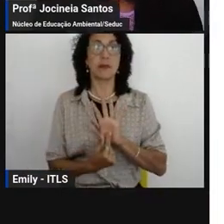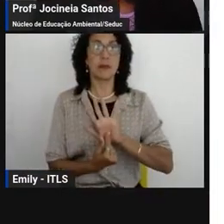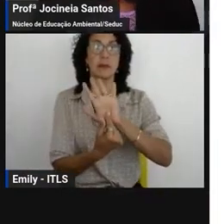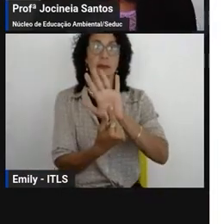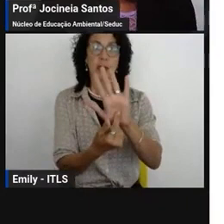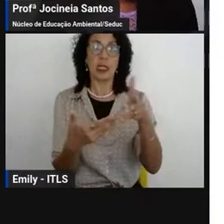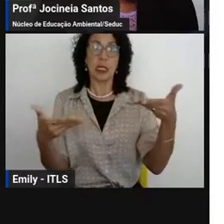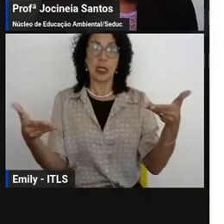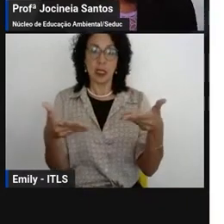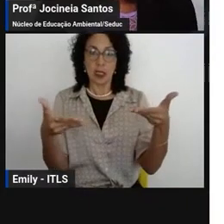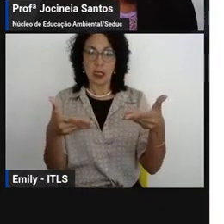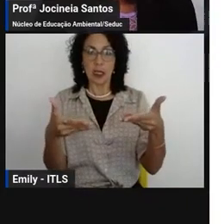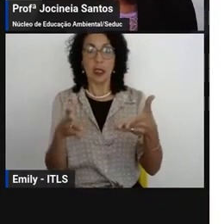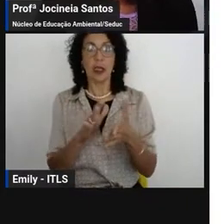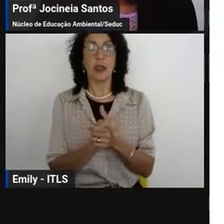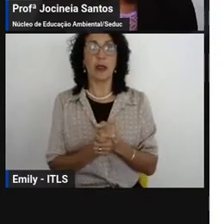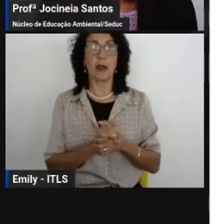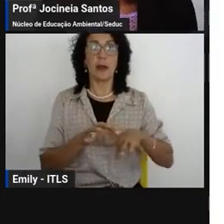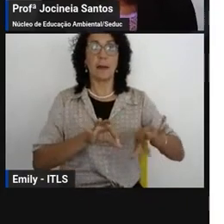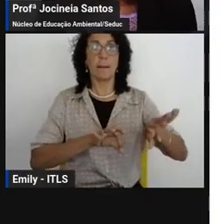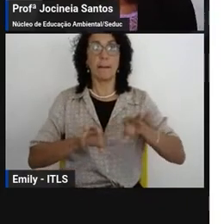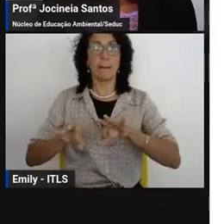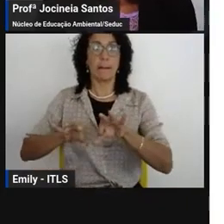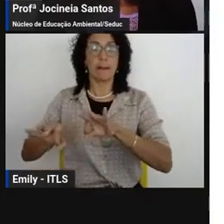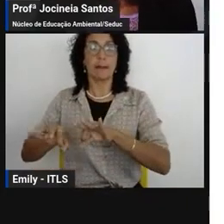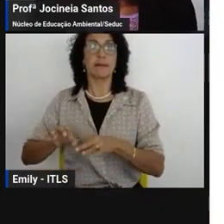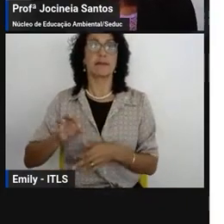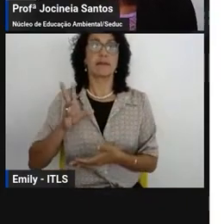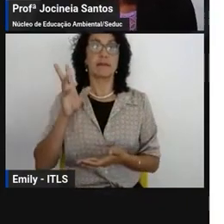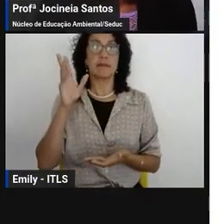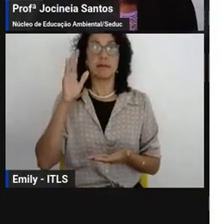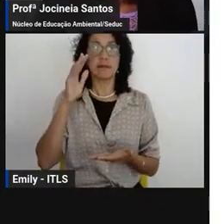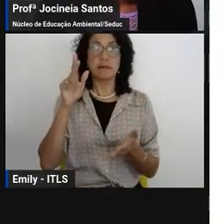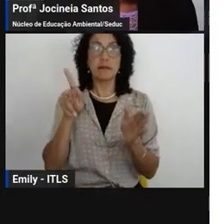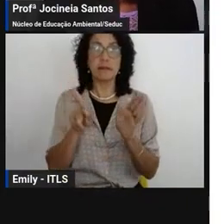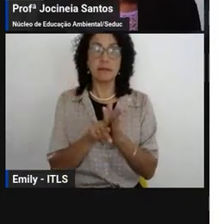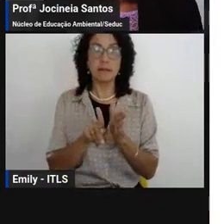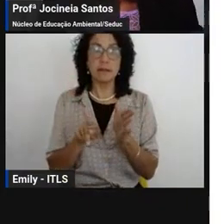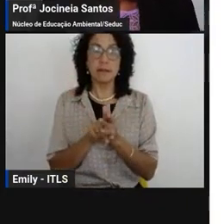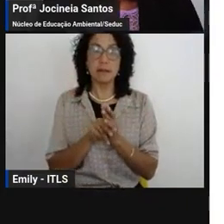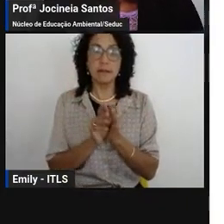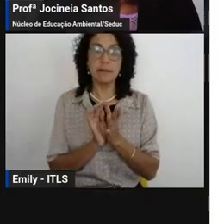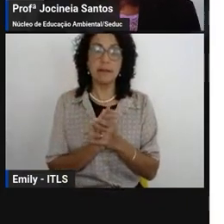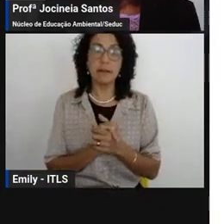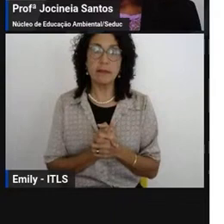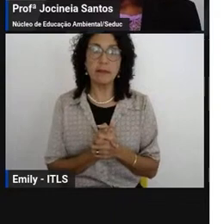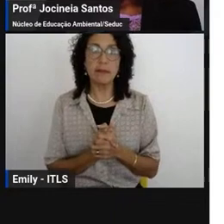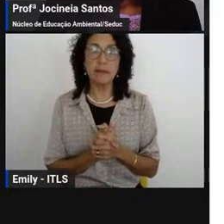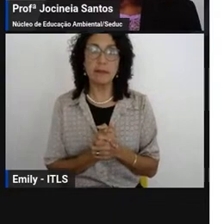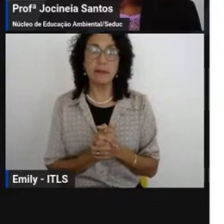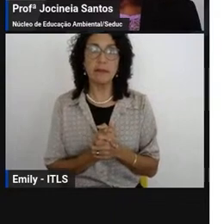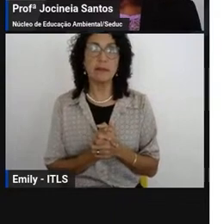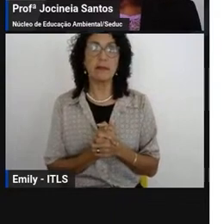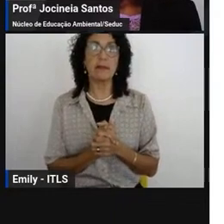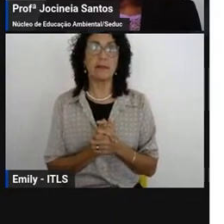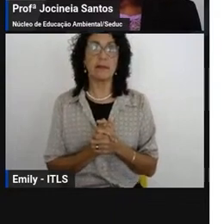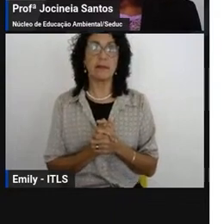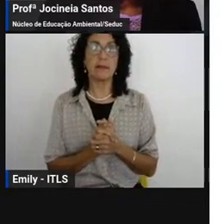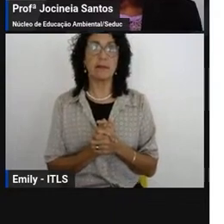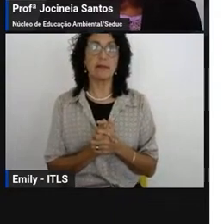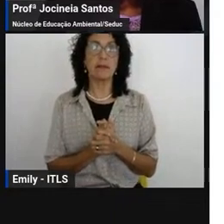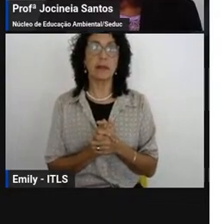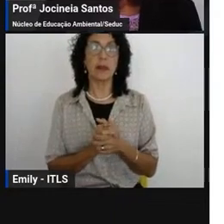ano tornou-se um projeto institucional o trabalho ele emerge